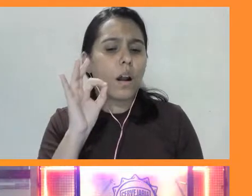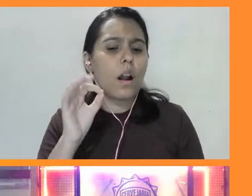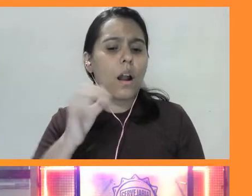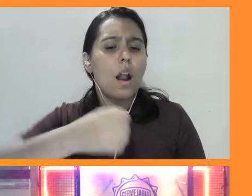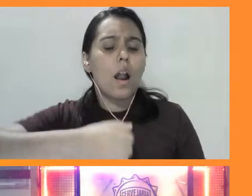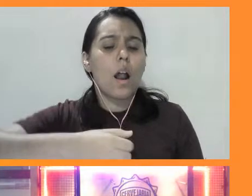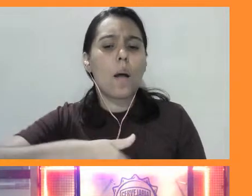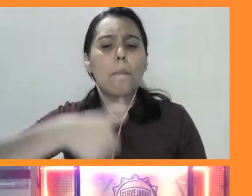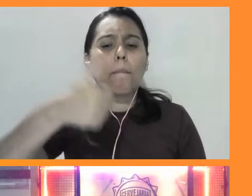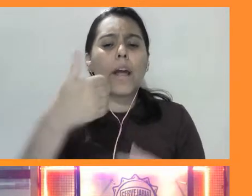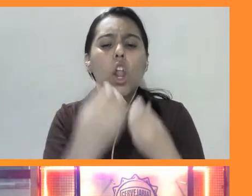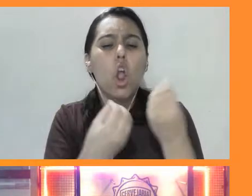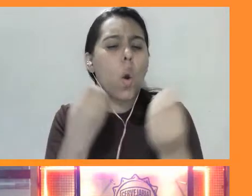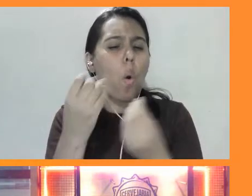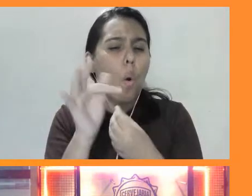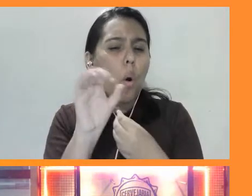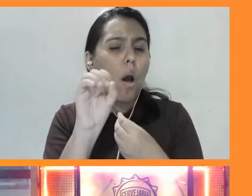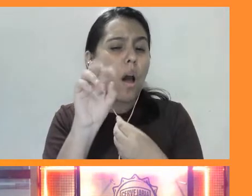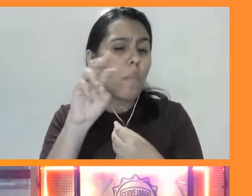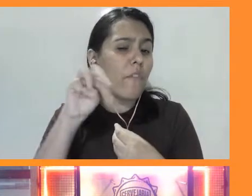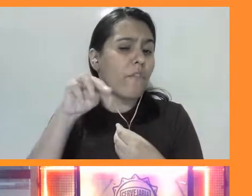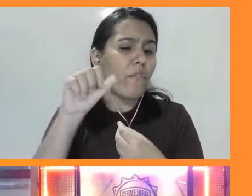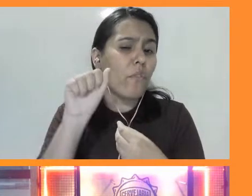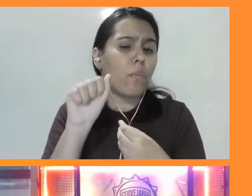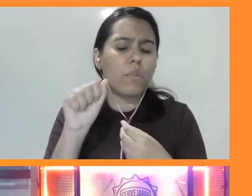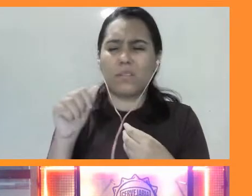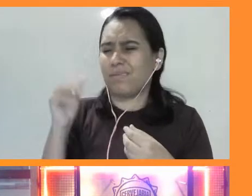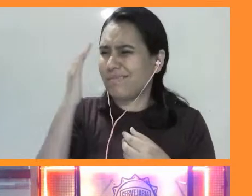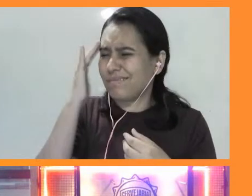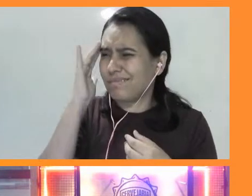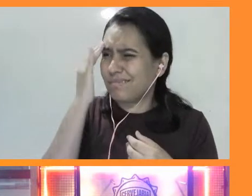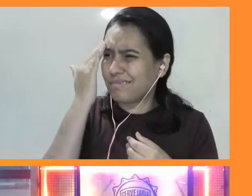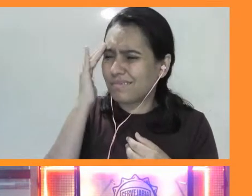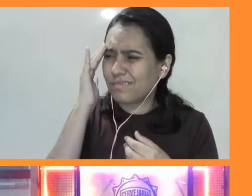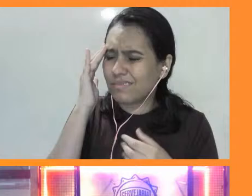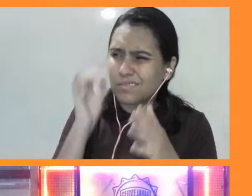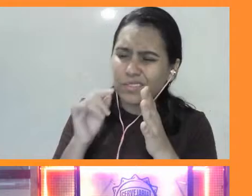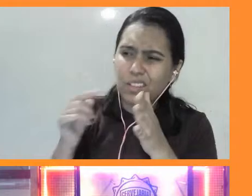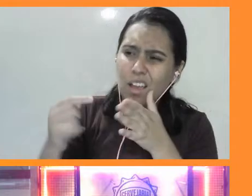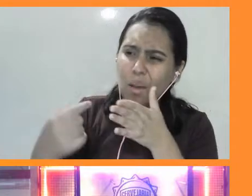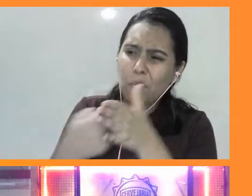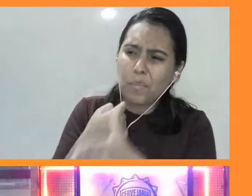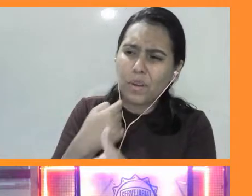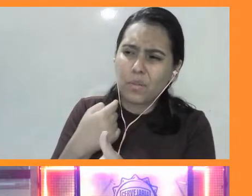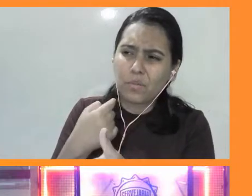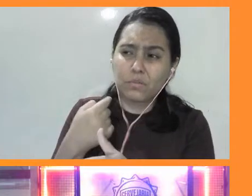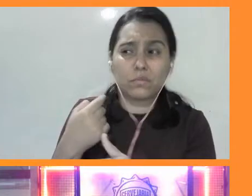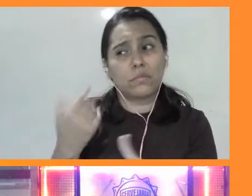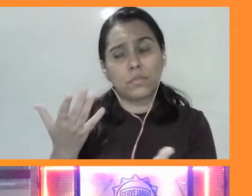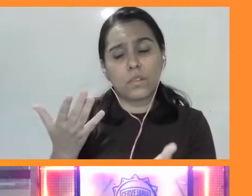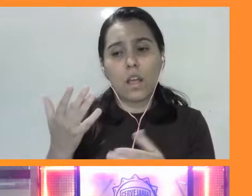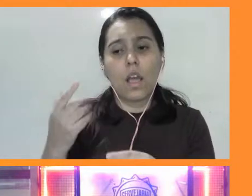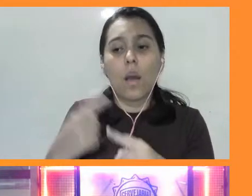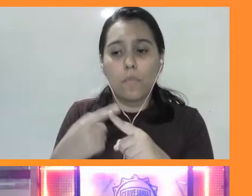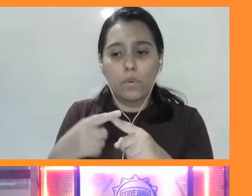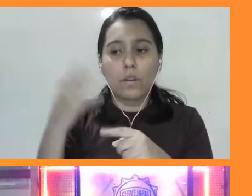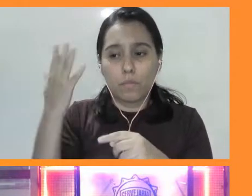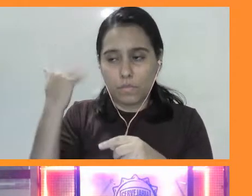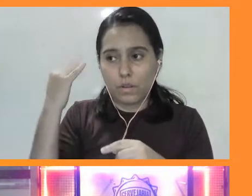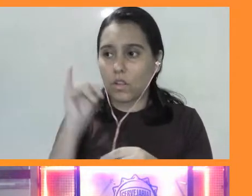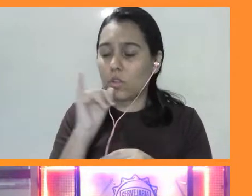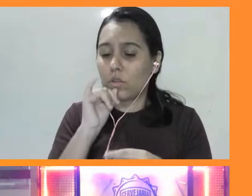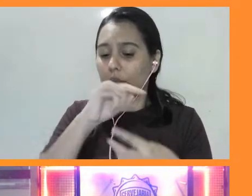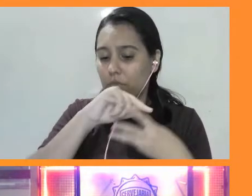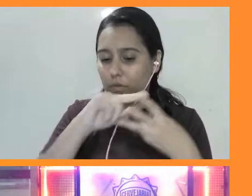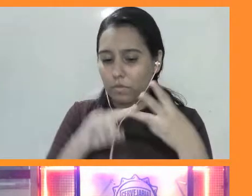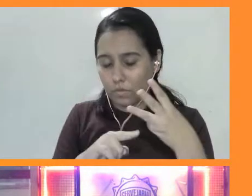Fabiana, não sei se eu entendi bem a tua pergunta. Se foi em relação àquele último exemplo que eu dei, né, que tem os três tipos de macho, né, você falou qual é a melhor forma